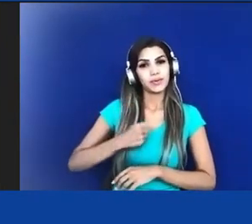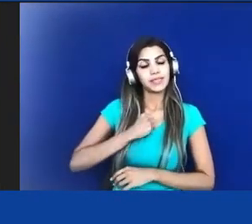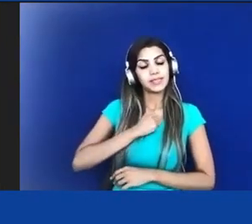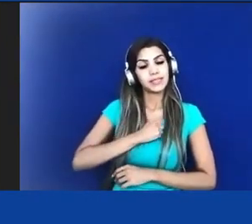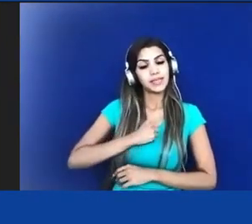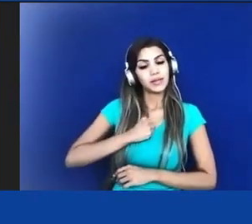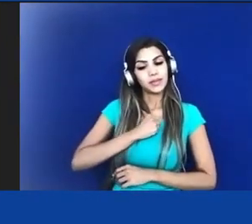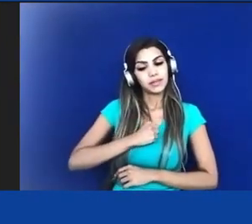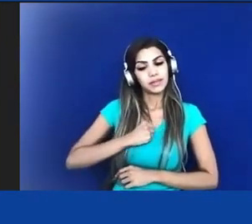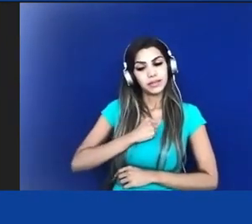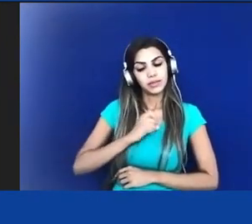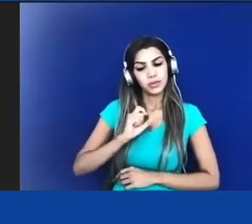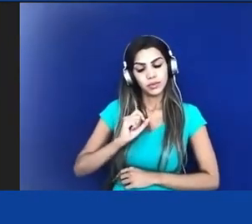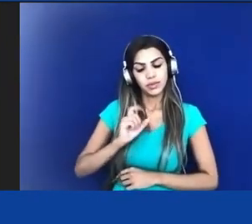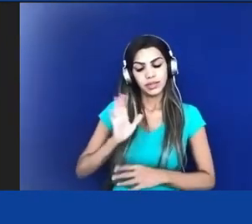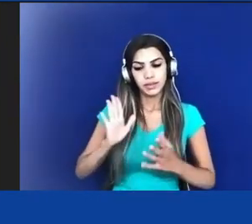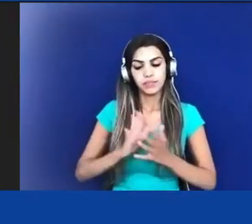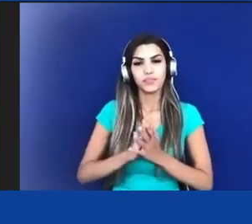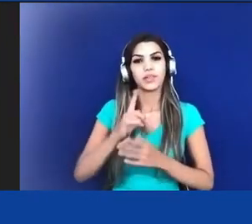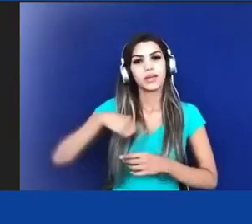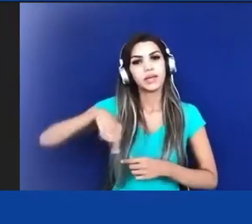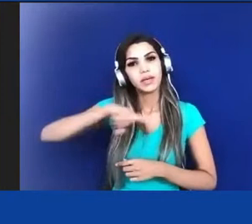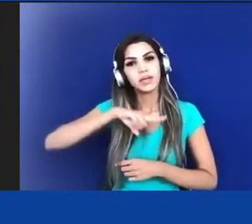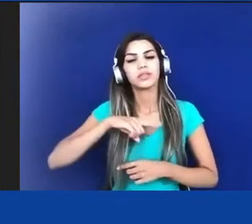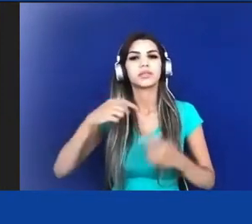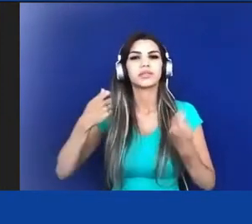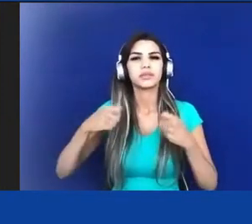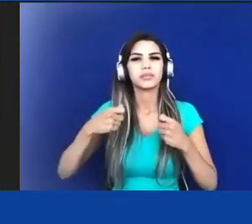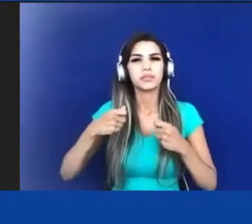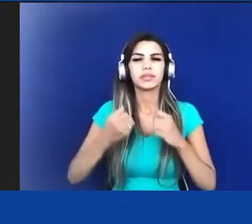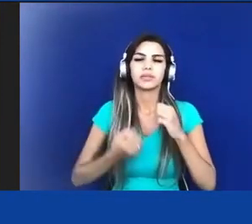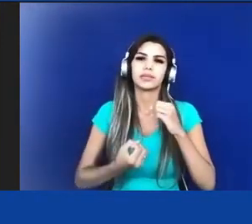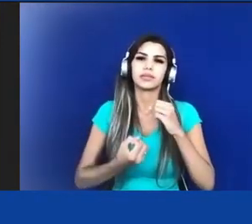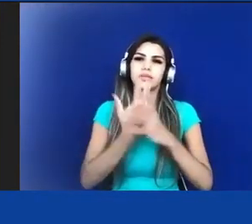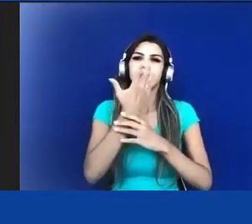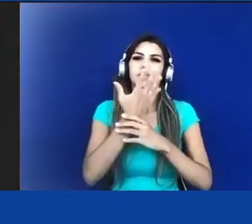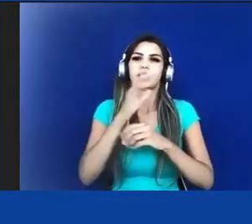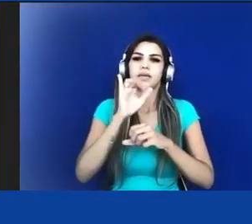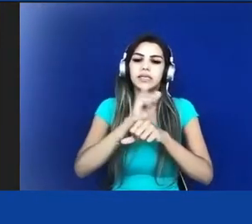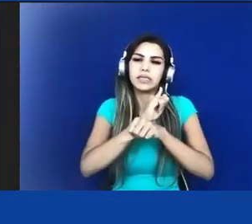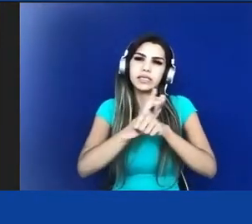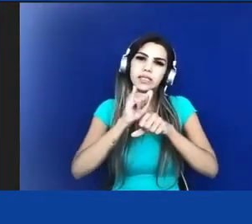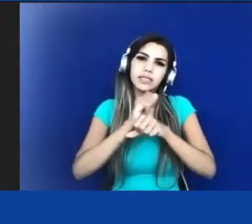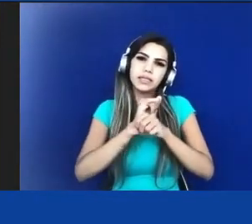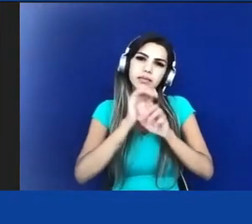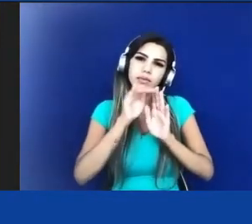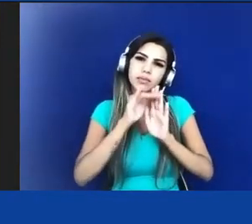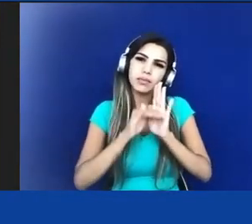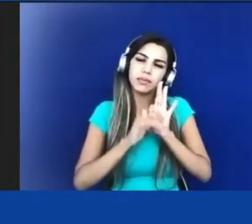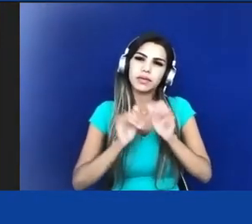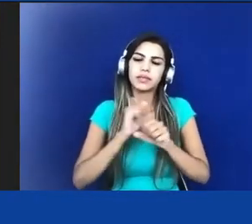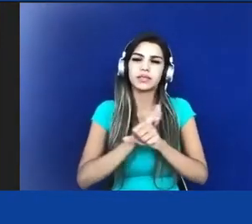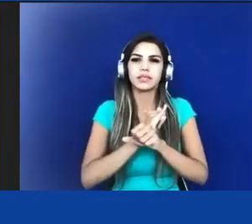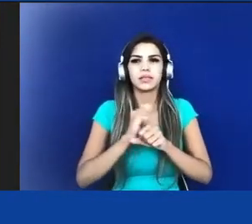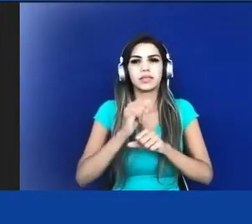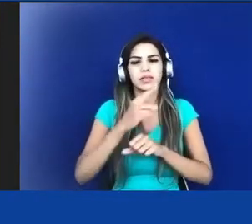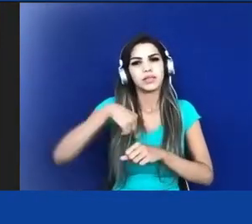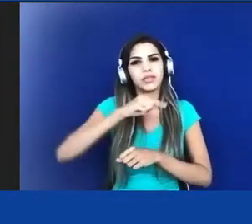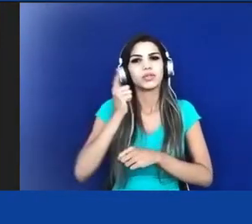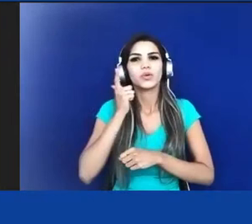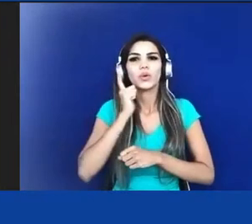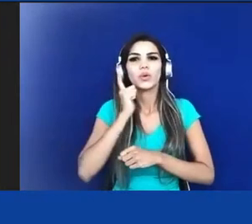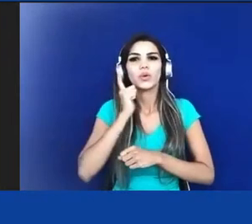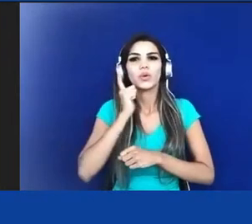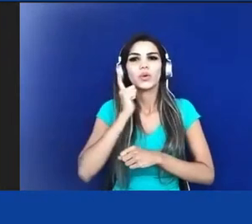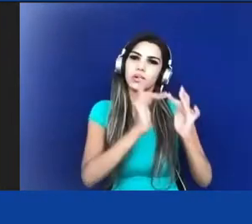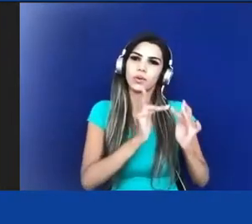sobretudo, criar mecanismos que nos permitam conviver com a diferença, com a alteridade em uma sociedade legitimamente plural.